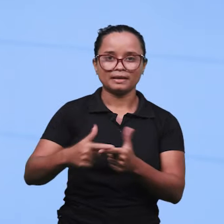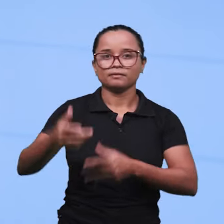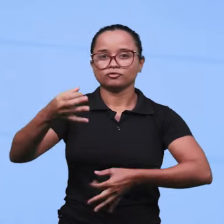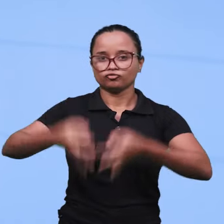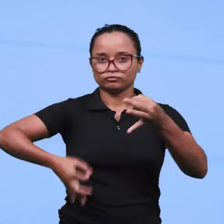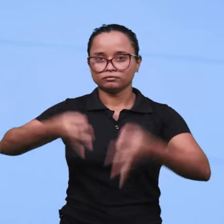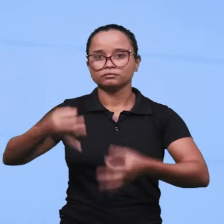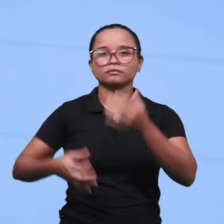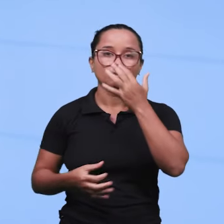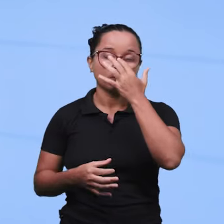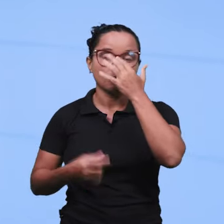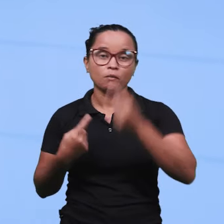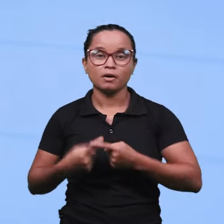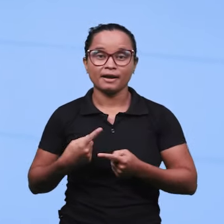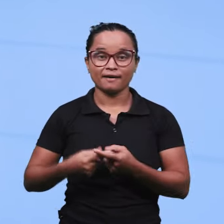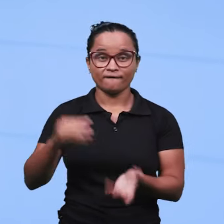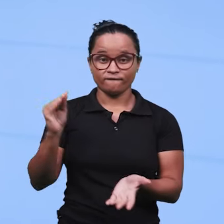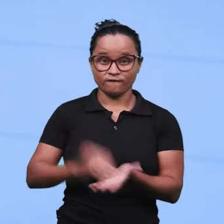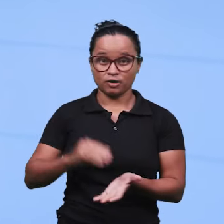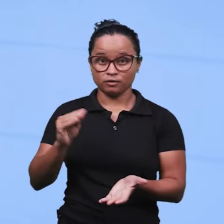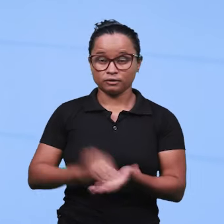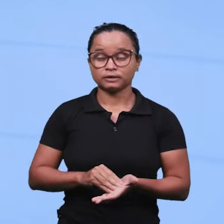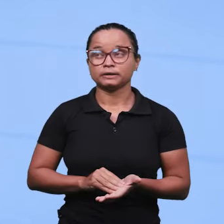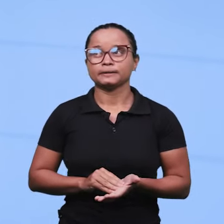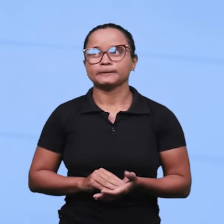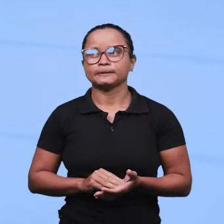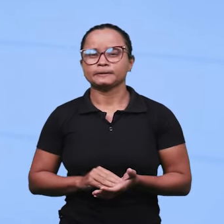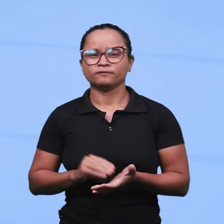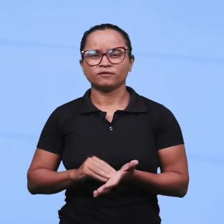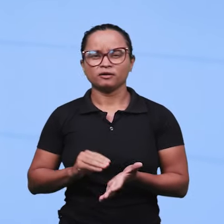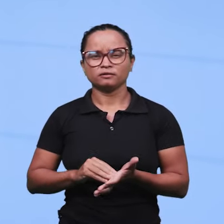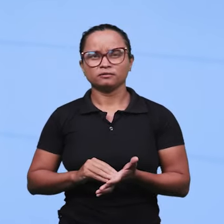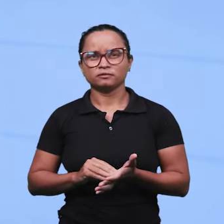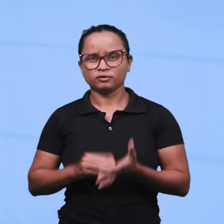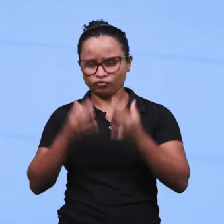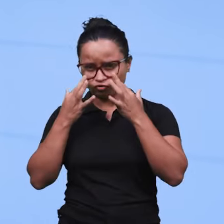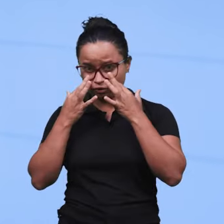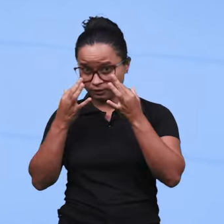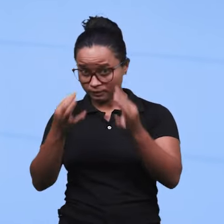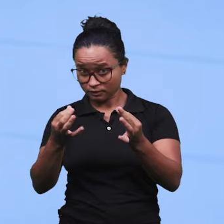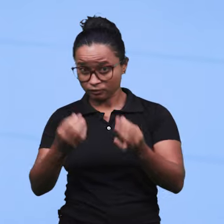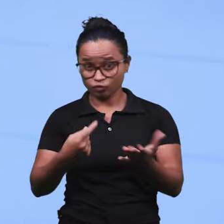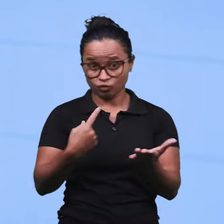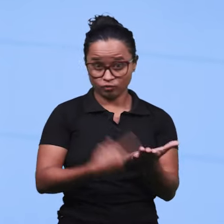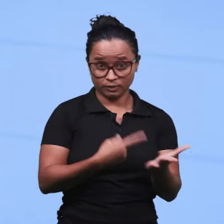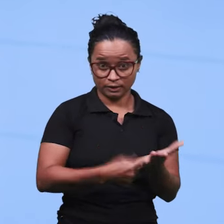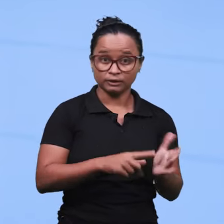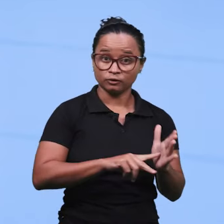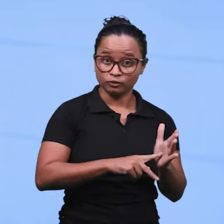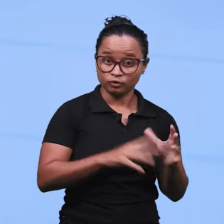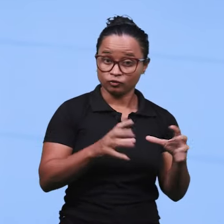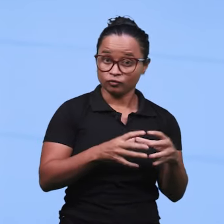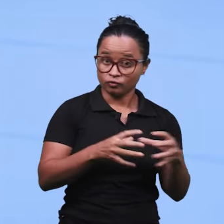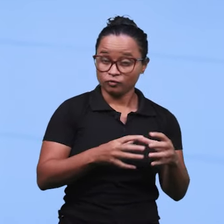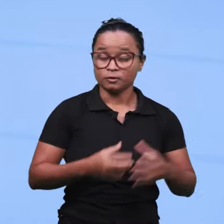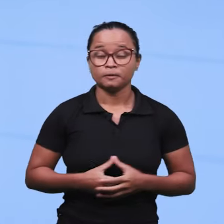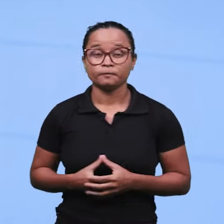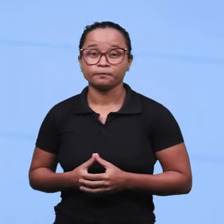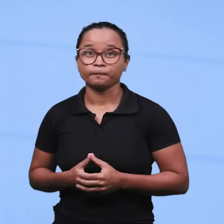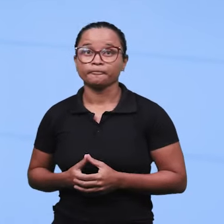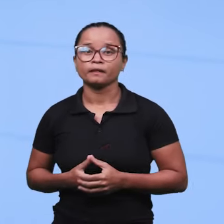judiciário, porque a falta de observância do acordo coletivo e